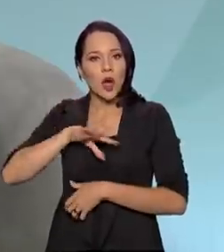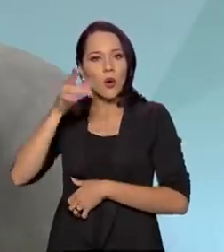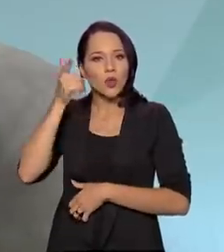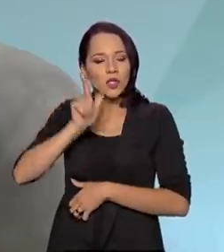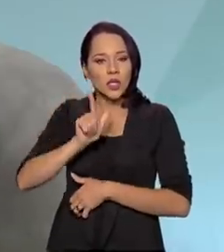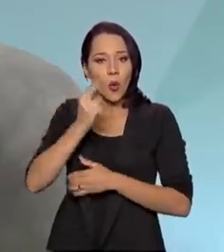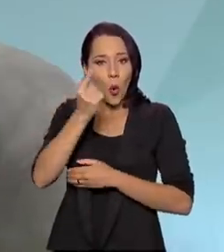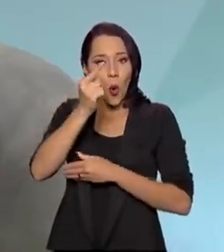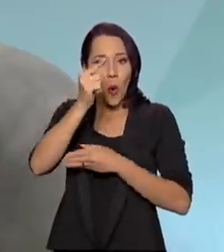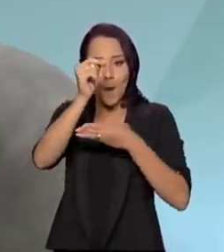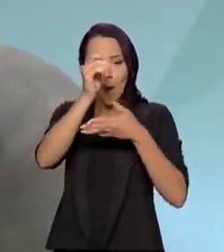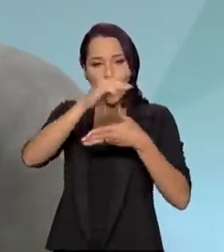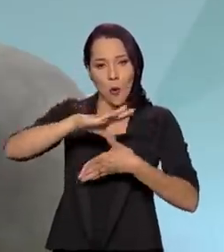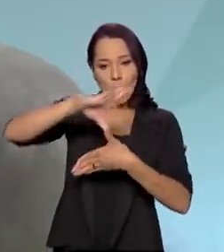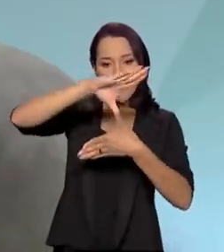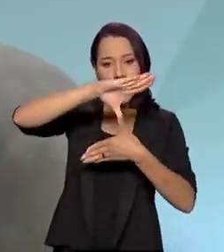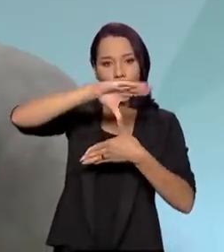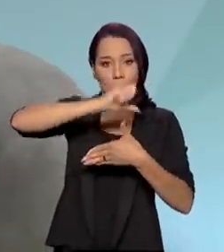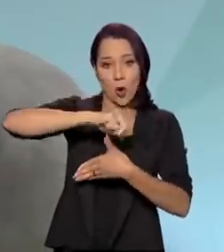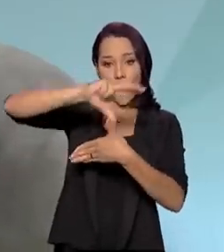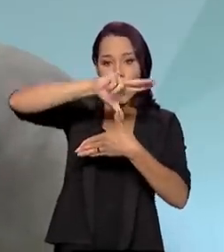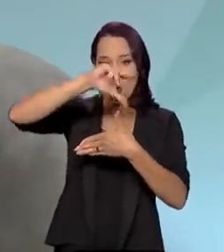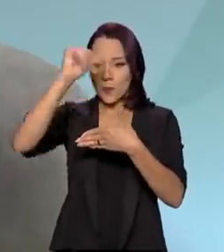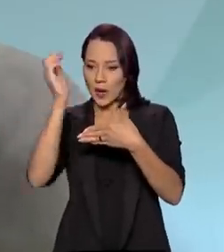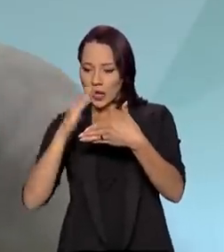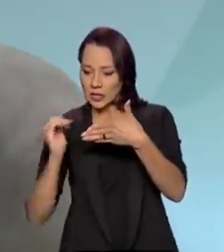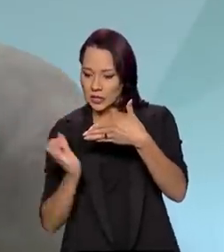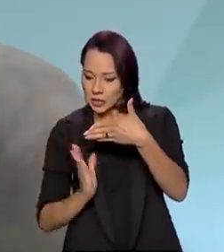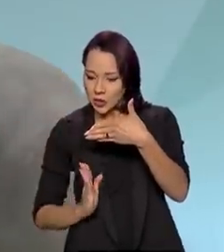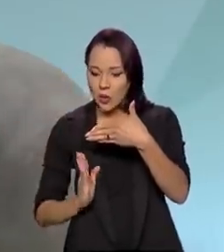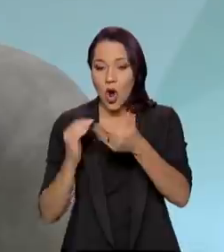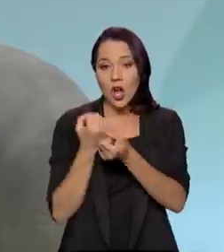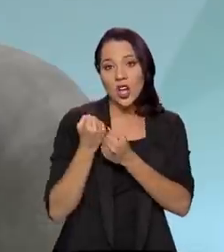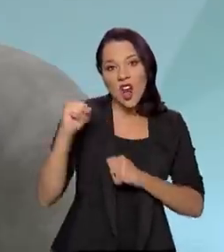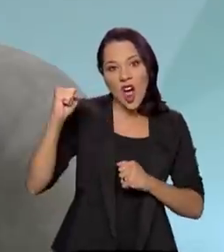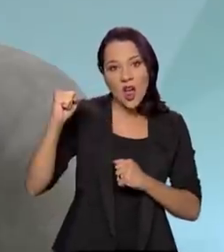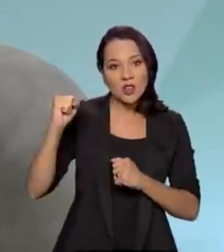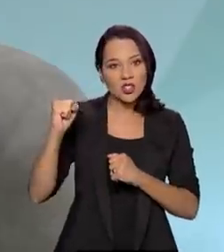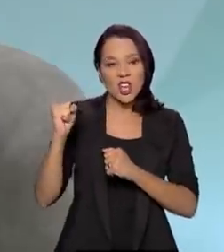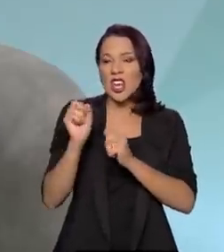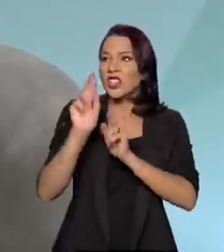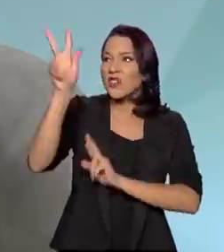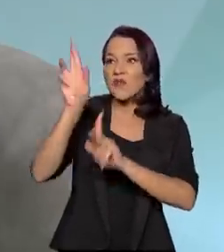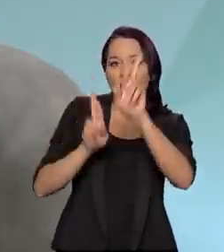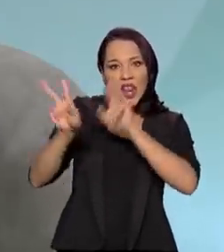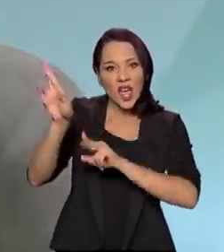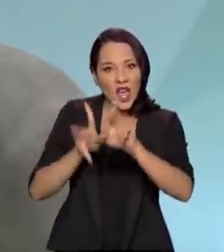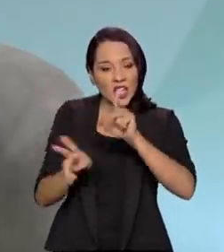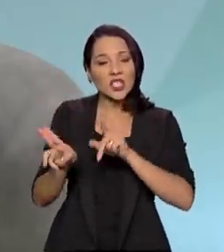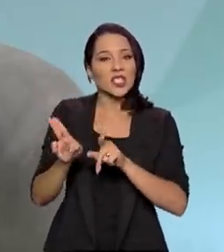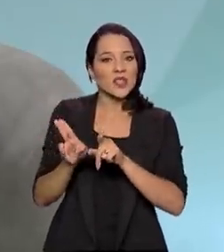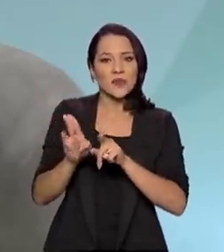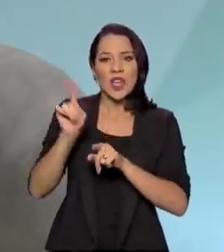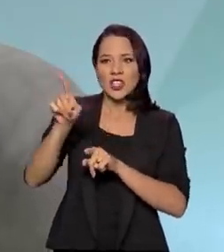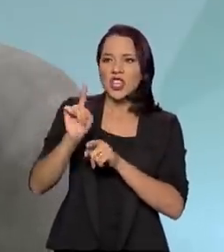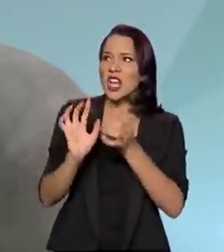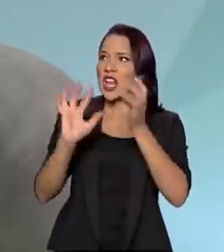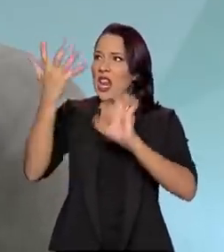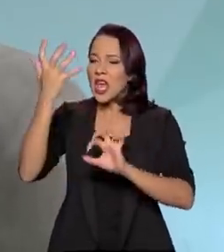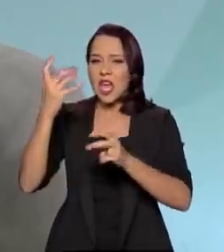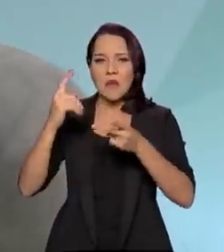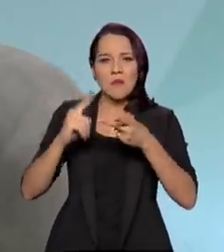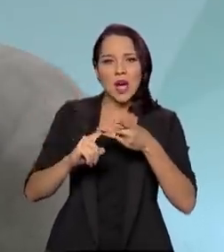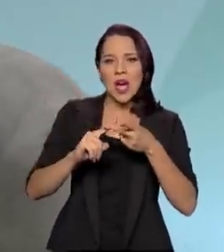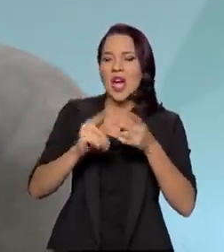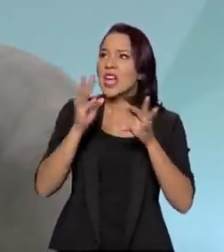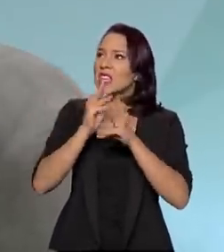manter um país de dimensões continentais, de diferenças marcantes do ponto de vista geográfico, do ponto